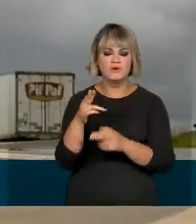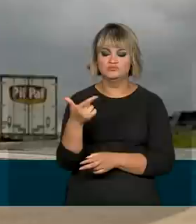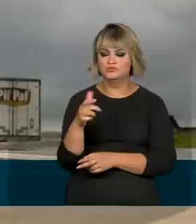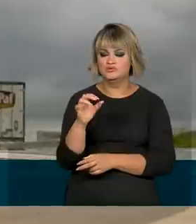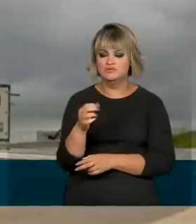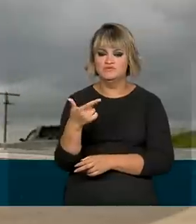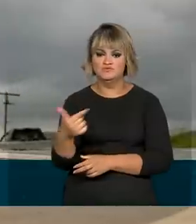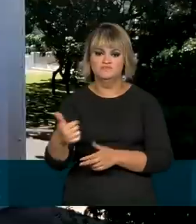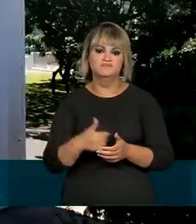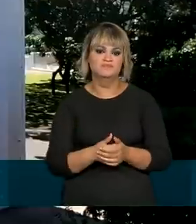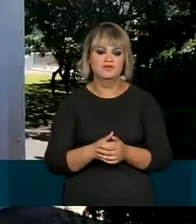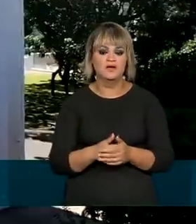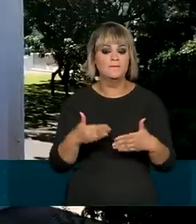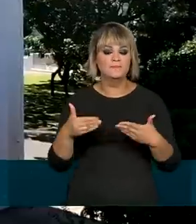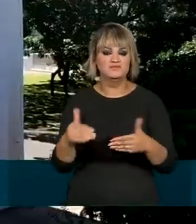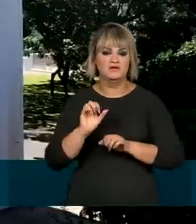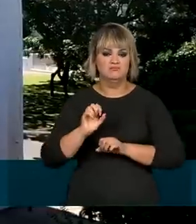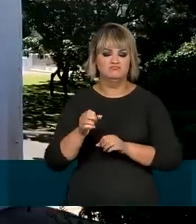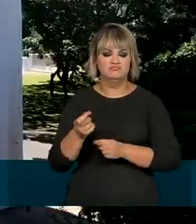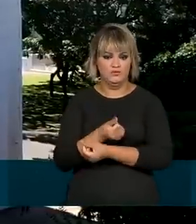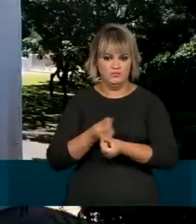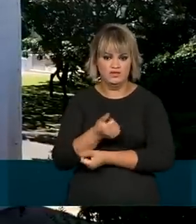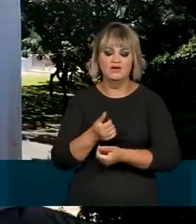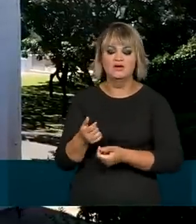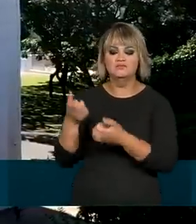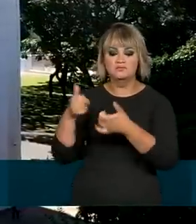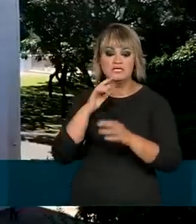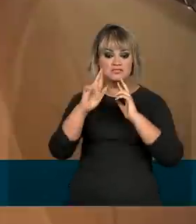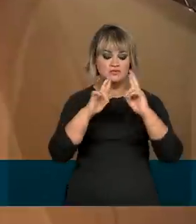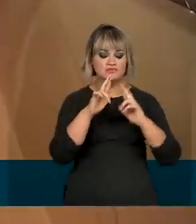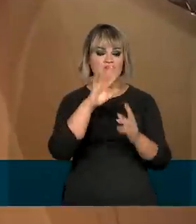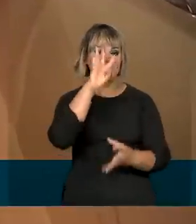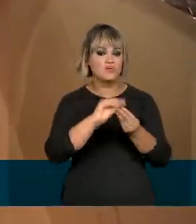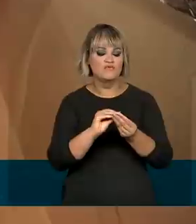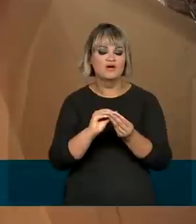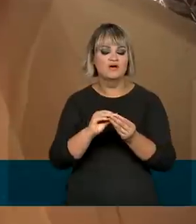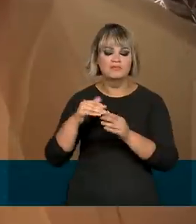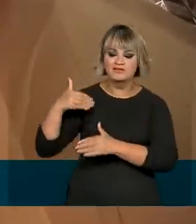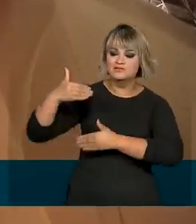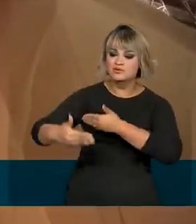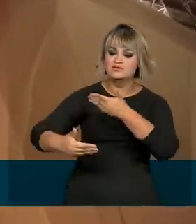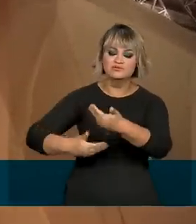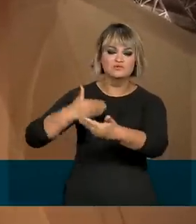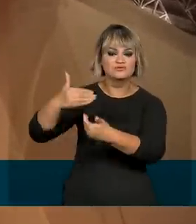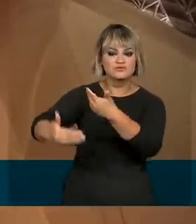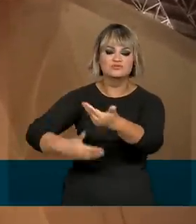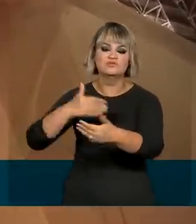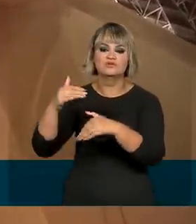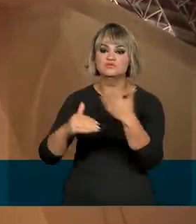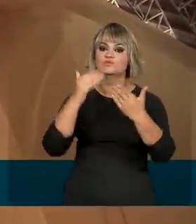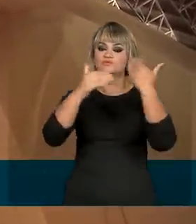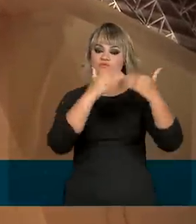2021. Segundo o Ministério da Economia, os resultados do PIB revelam uma trajetória consistente de